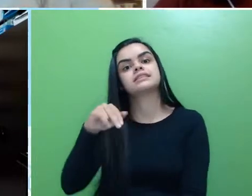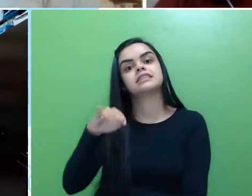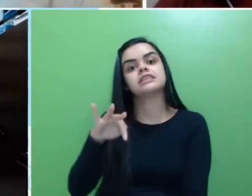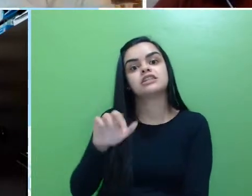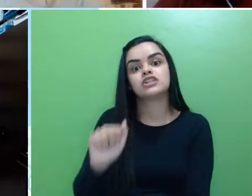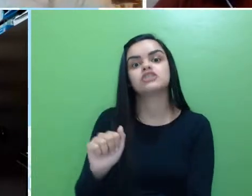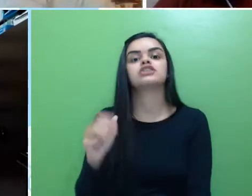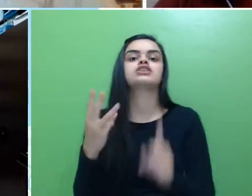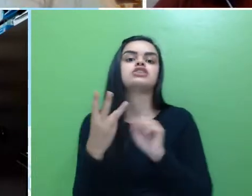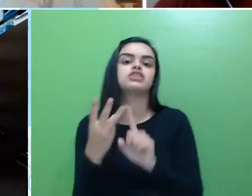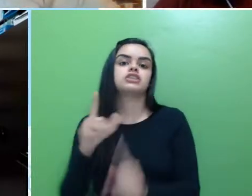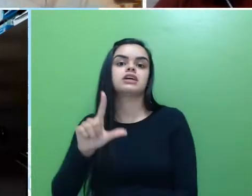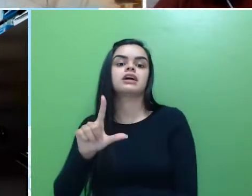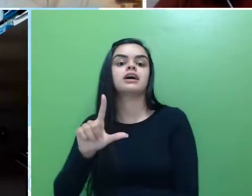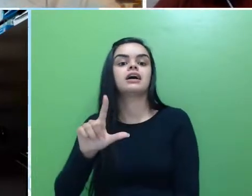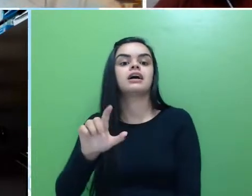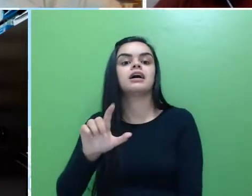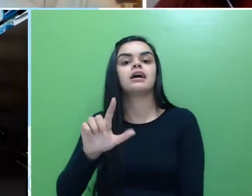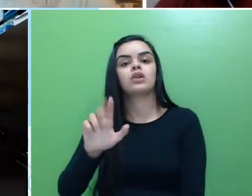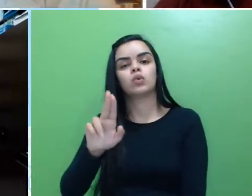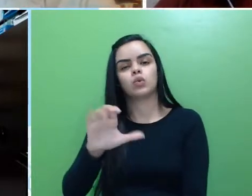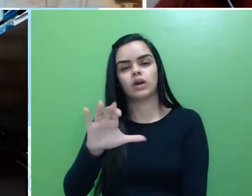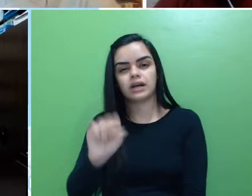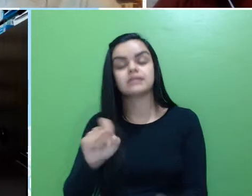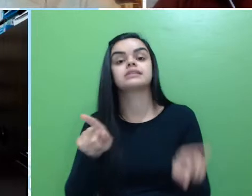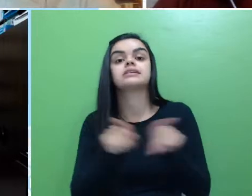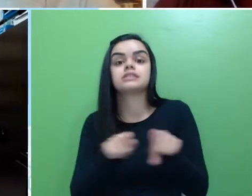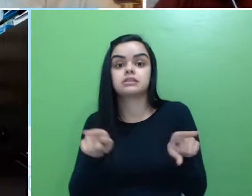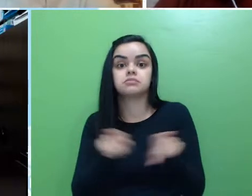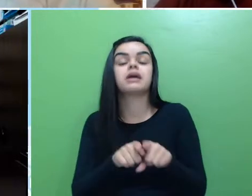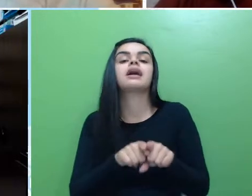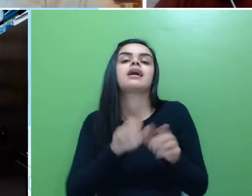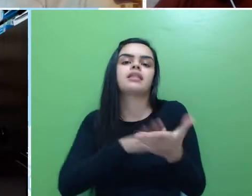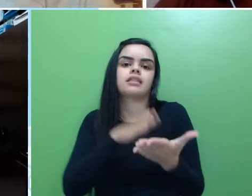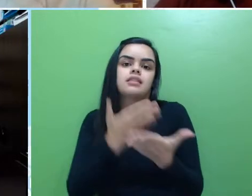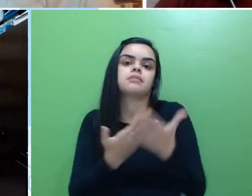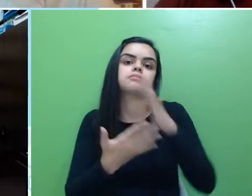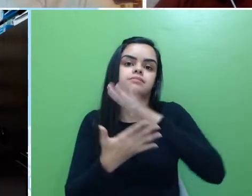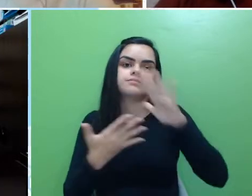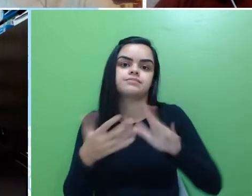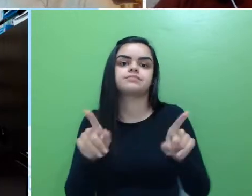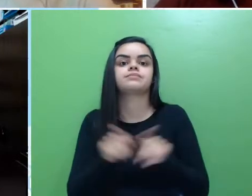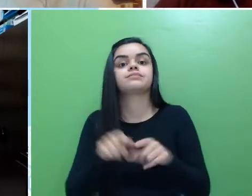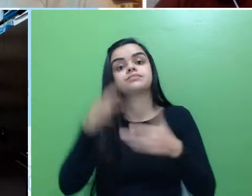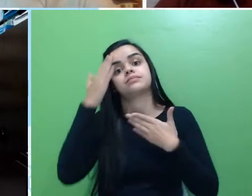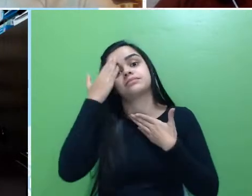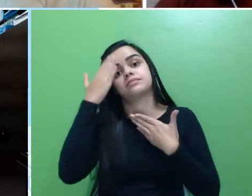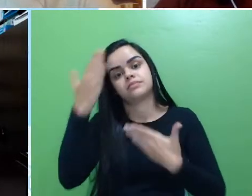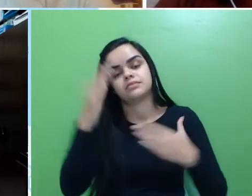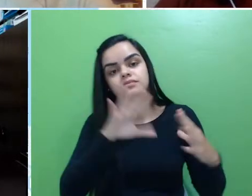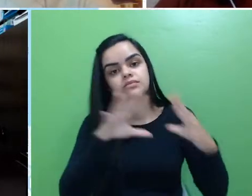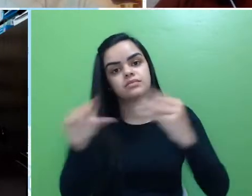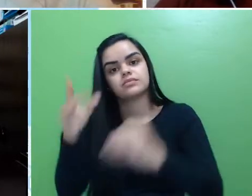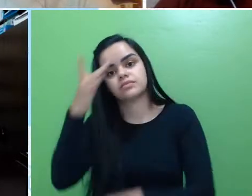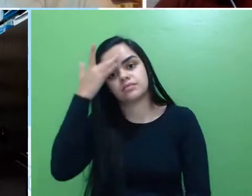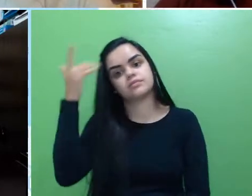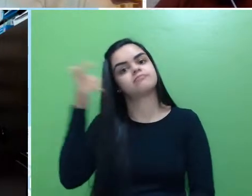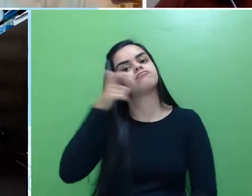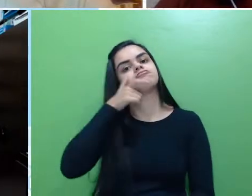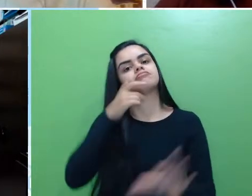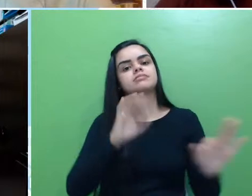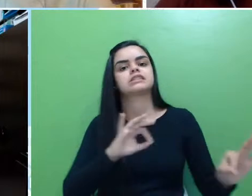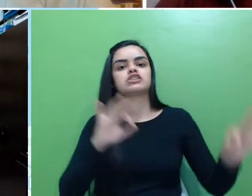intérpretes de Libras que nos acompanharam essa noite, agradecer a todas as pessoas que estão aí nos